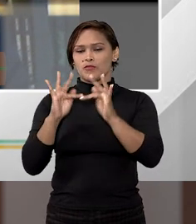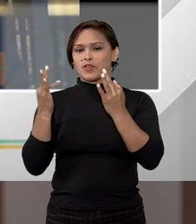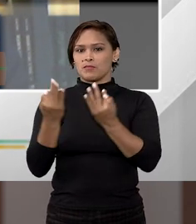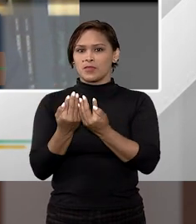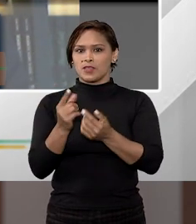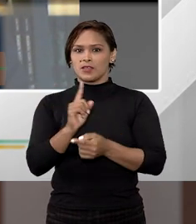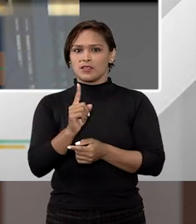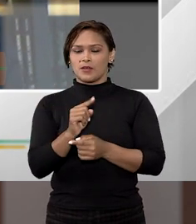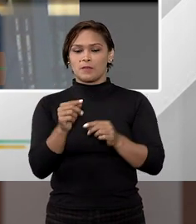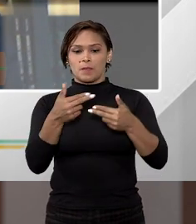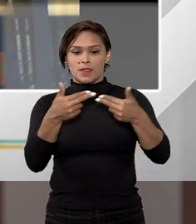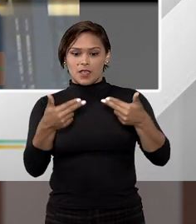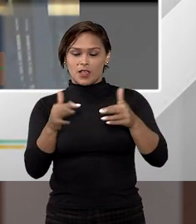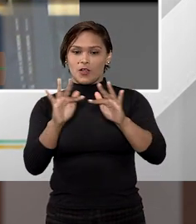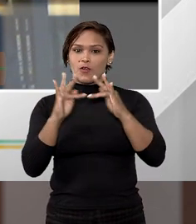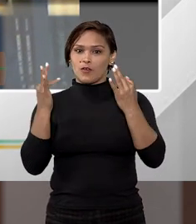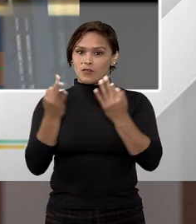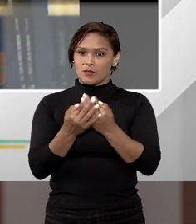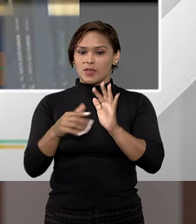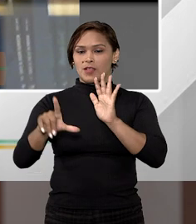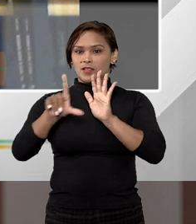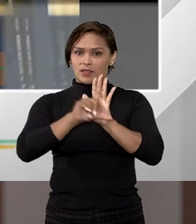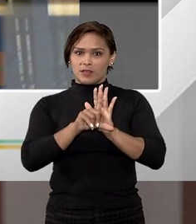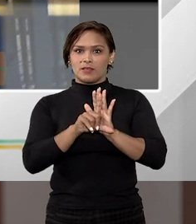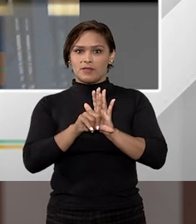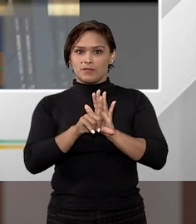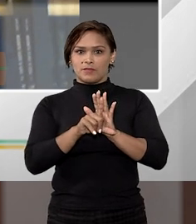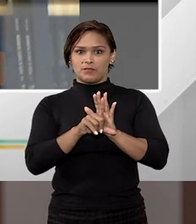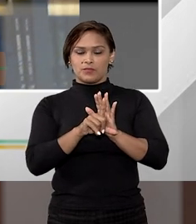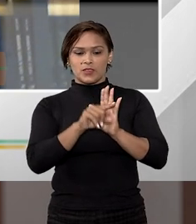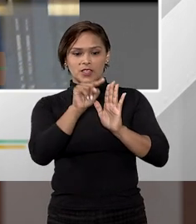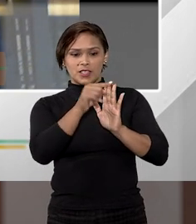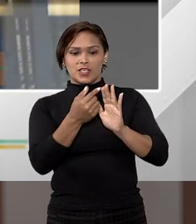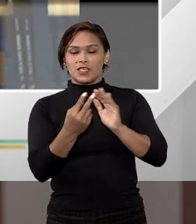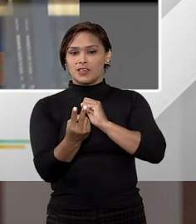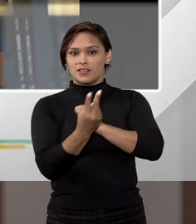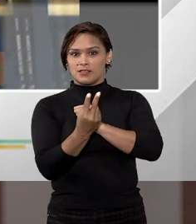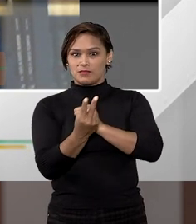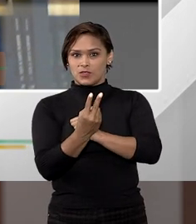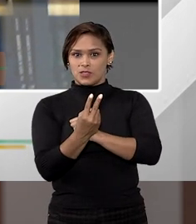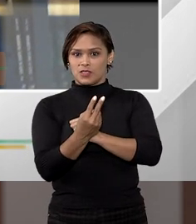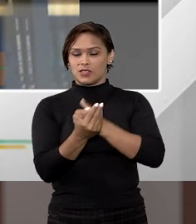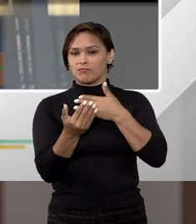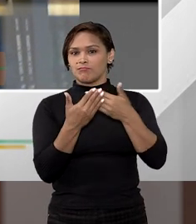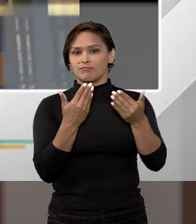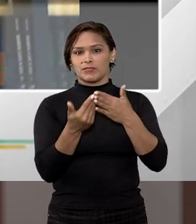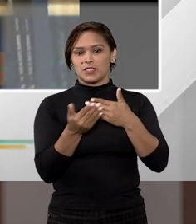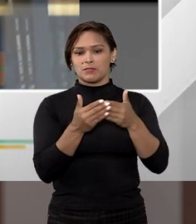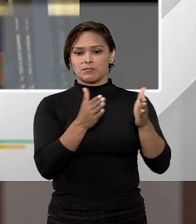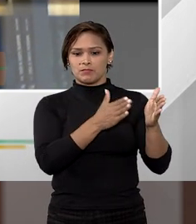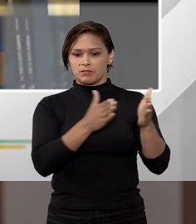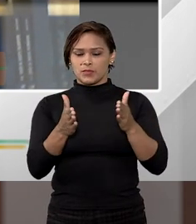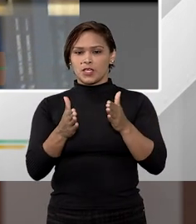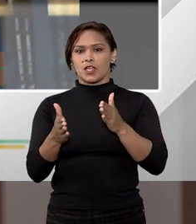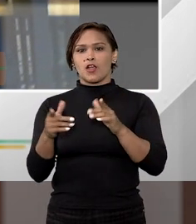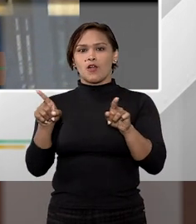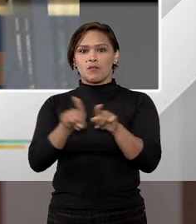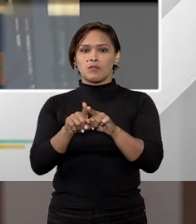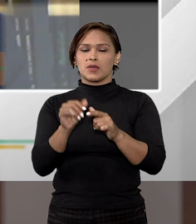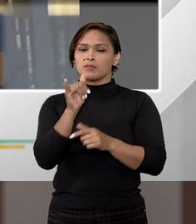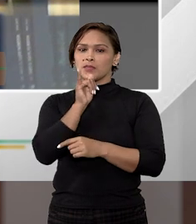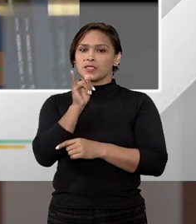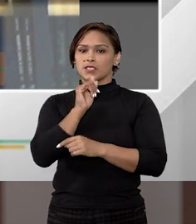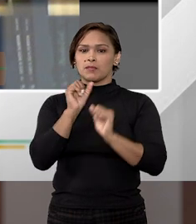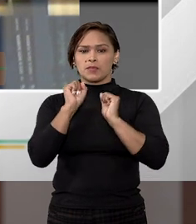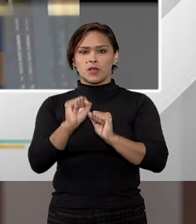convencional, aqui a está falando de bem de família legal. E essa proteção, independe do momento da extensão do imóvel. Porque, por exemplo,